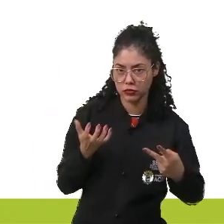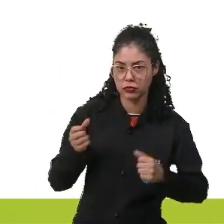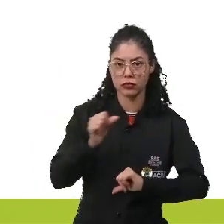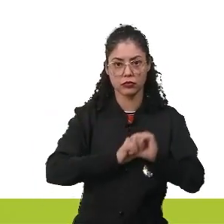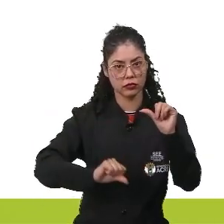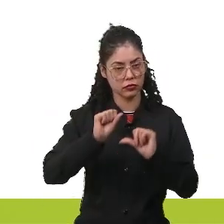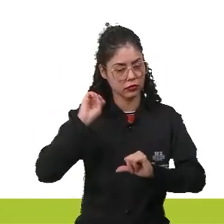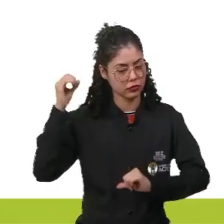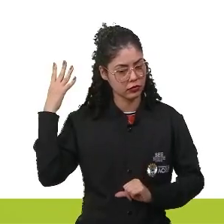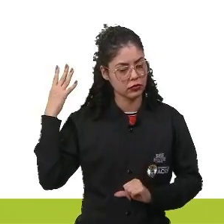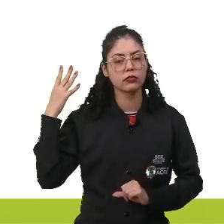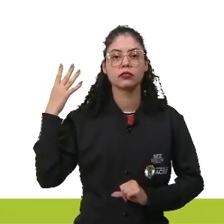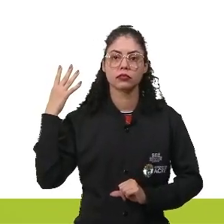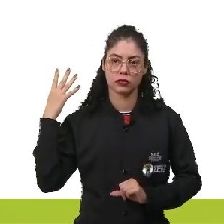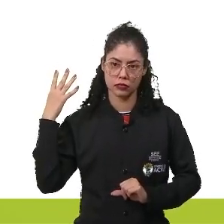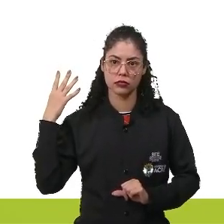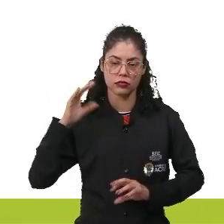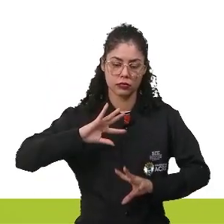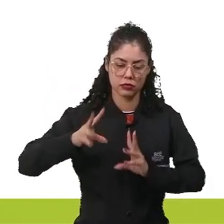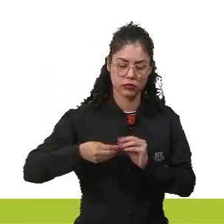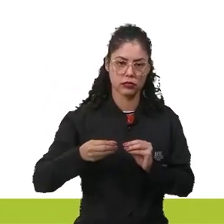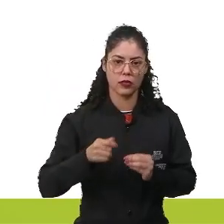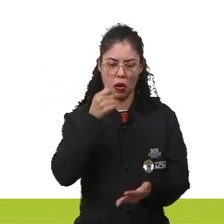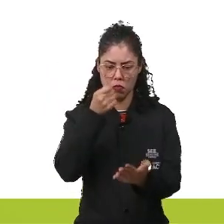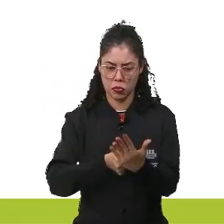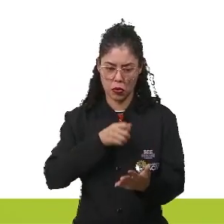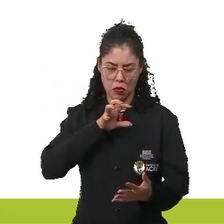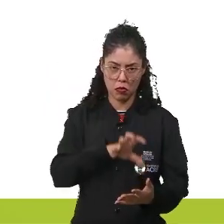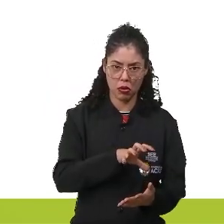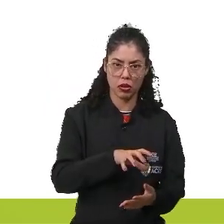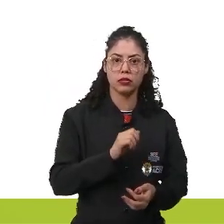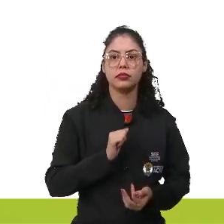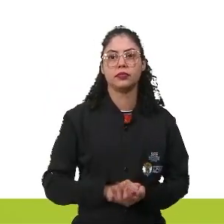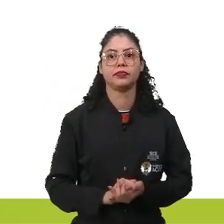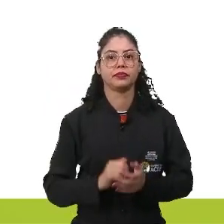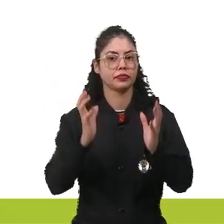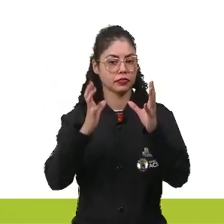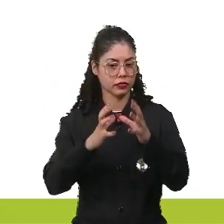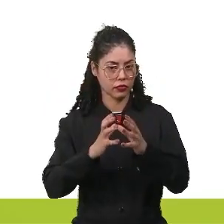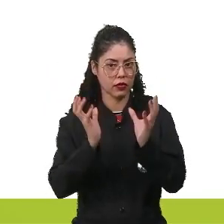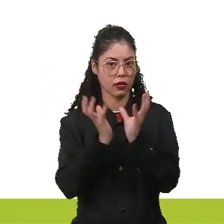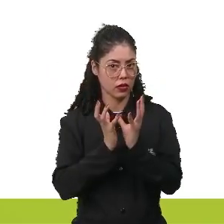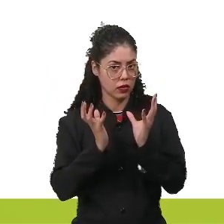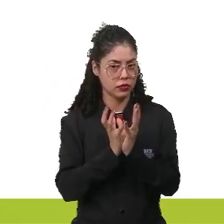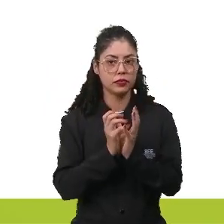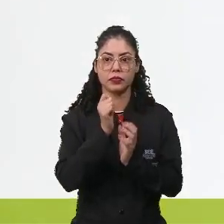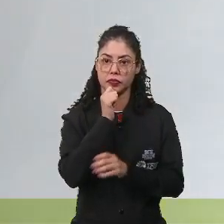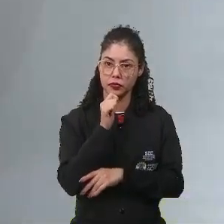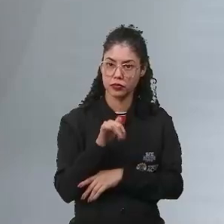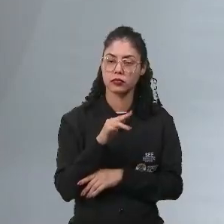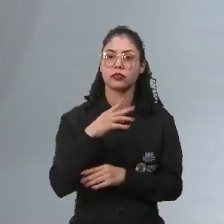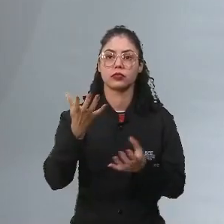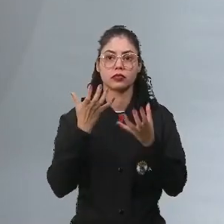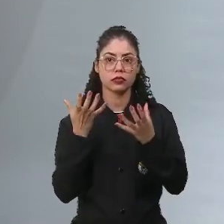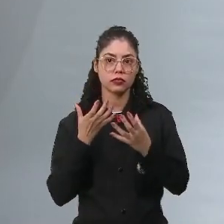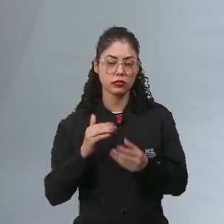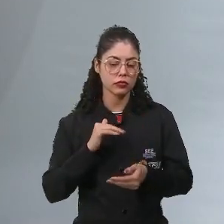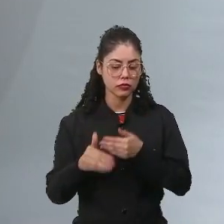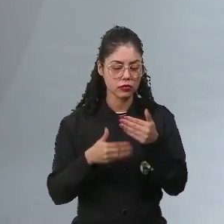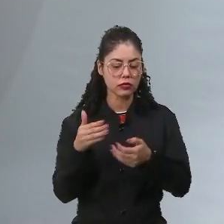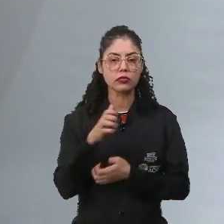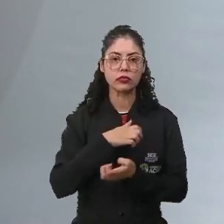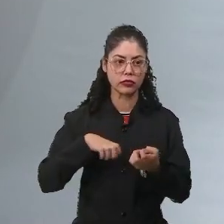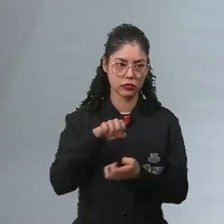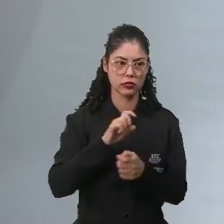transformação acontecesse de maneira completamente radical. Então, esses grupos, eles são antagônicos, eles queriam, sim, um processo de